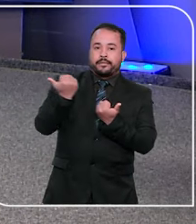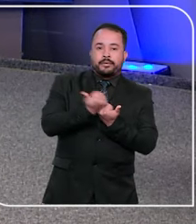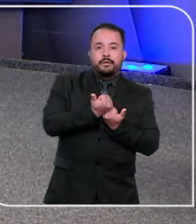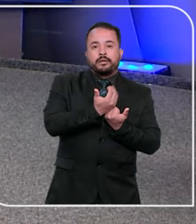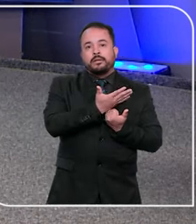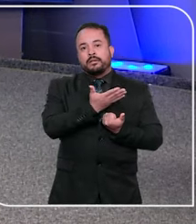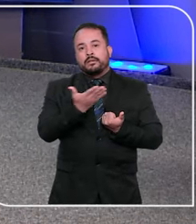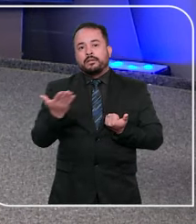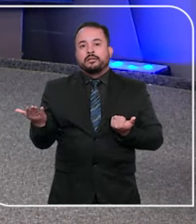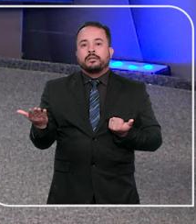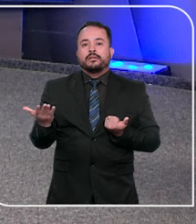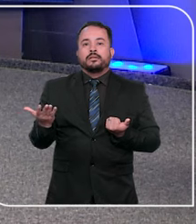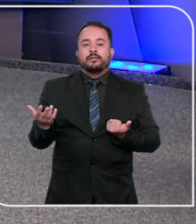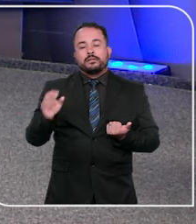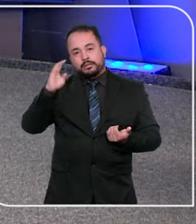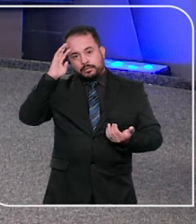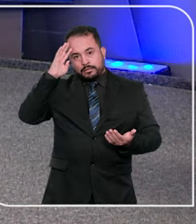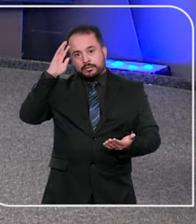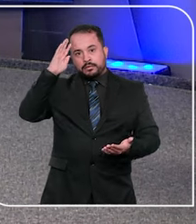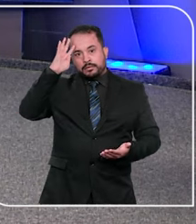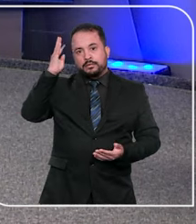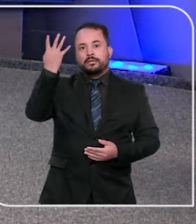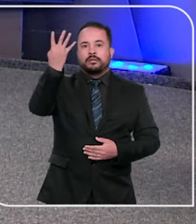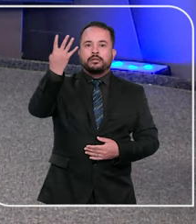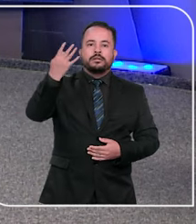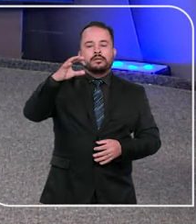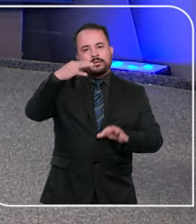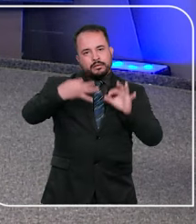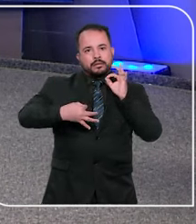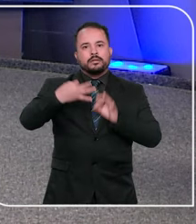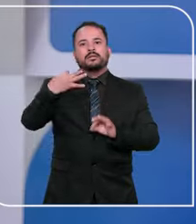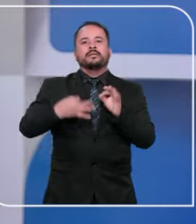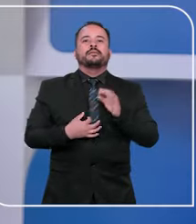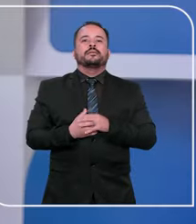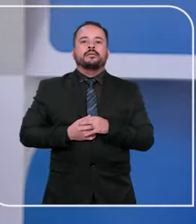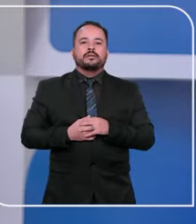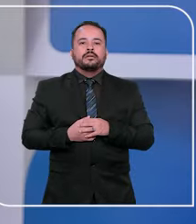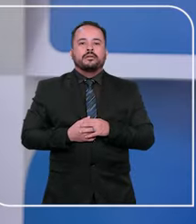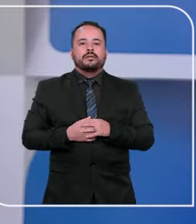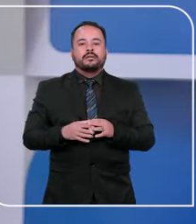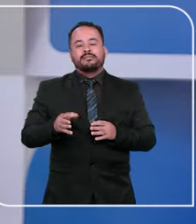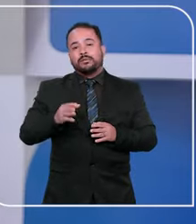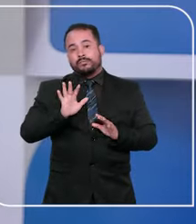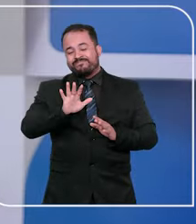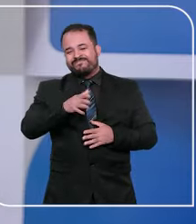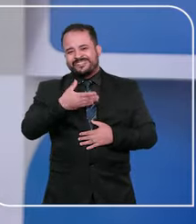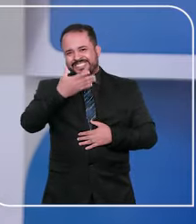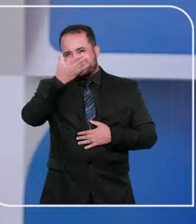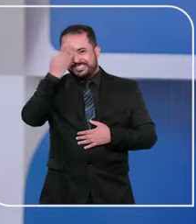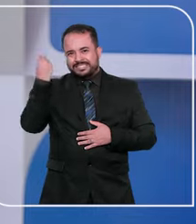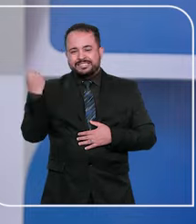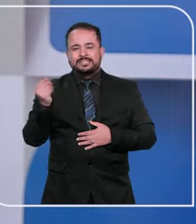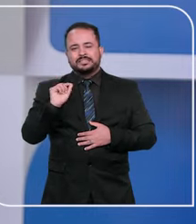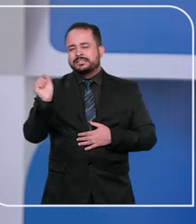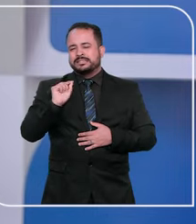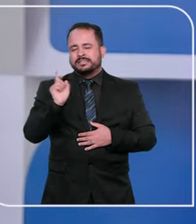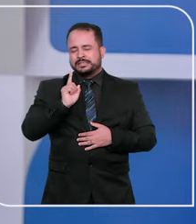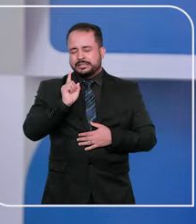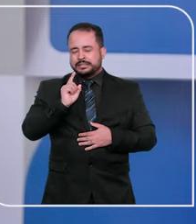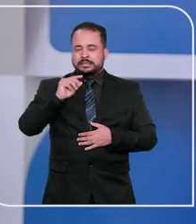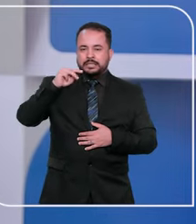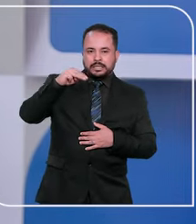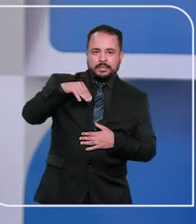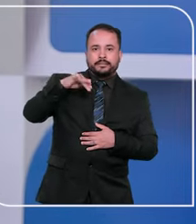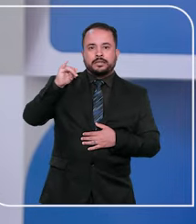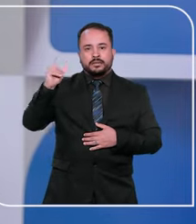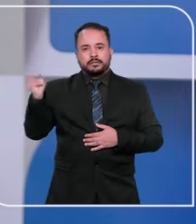e muito, na tomada da decisão judicial. Ah, e eu estava quase esquecendo. Amigos